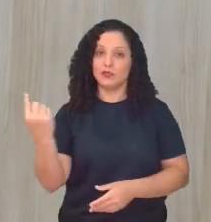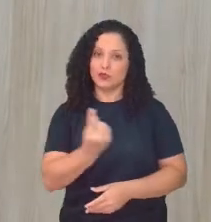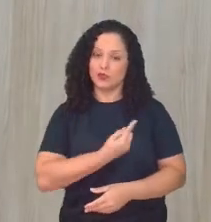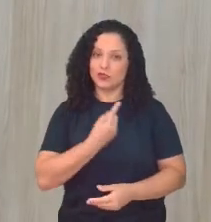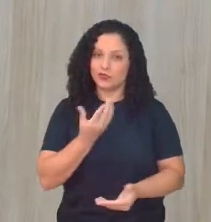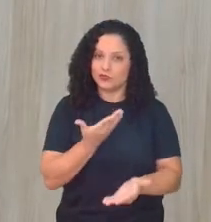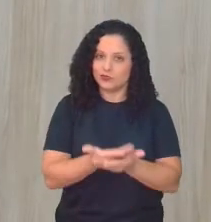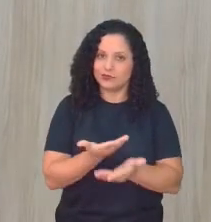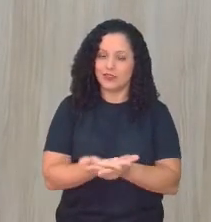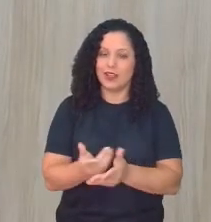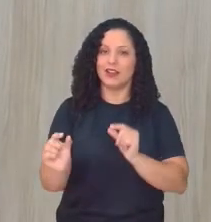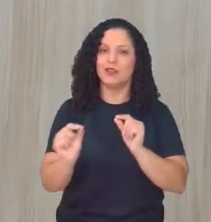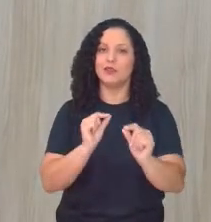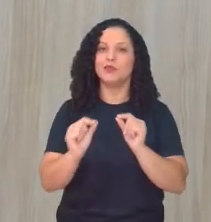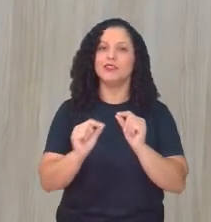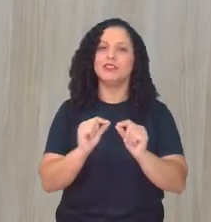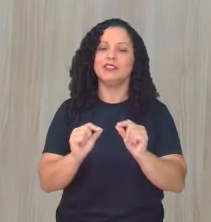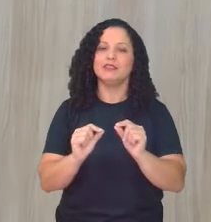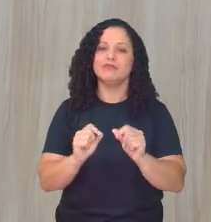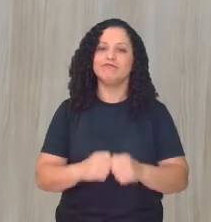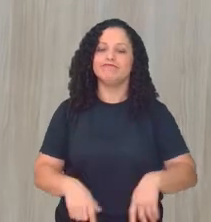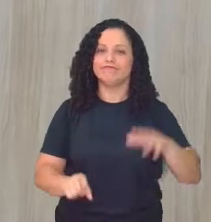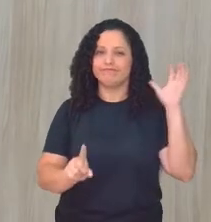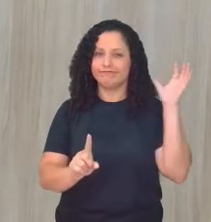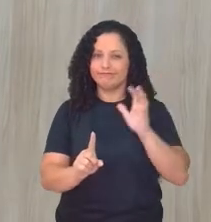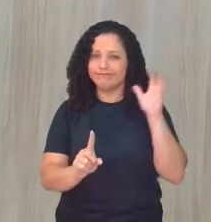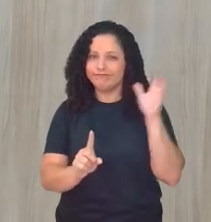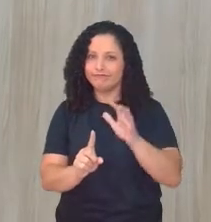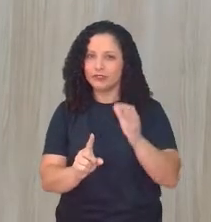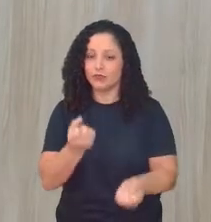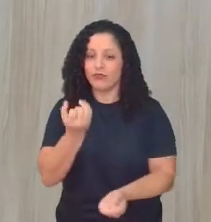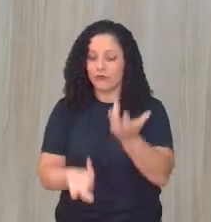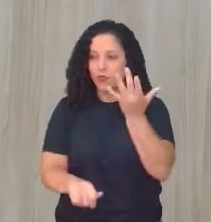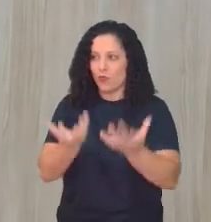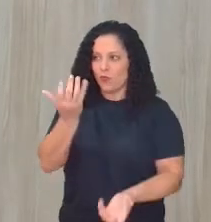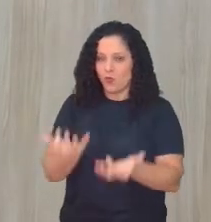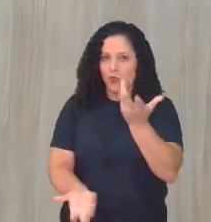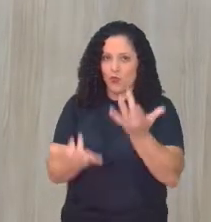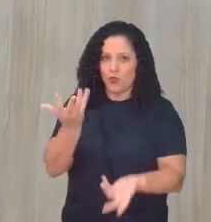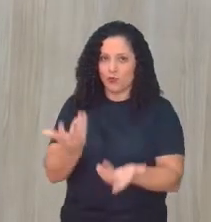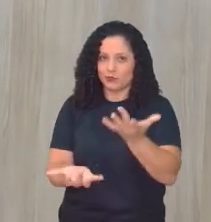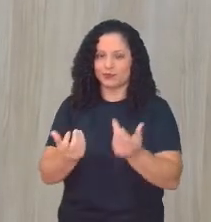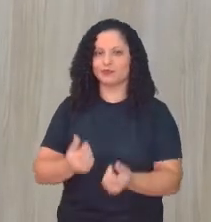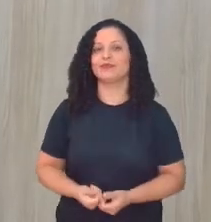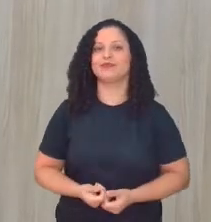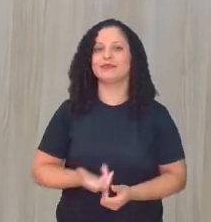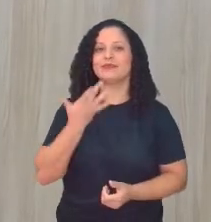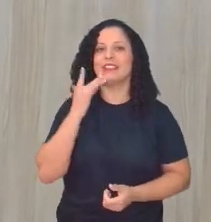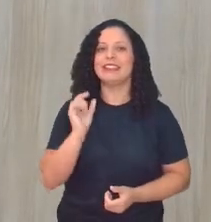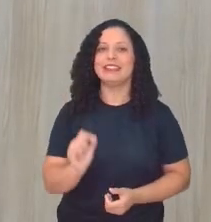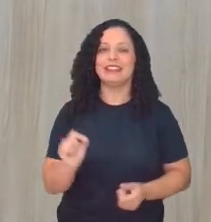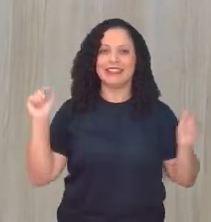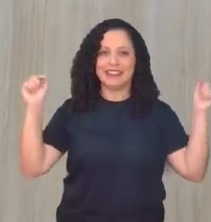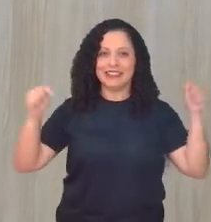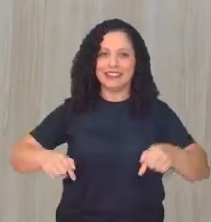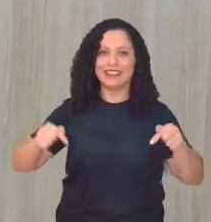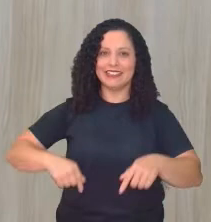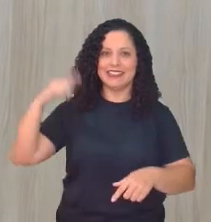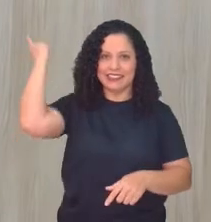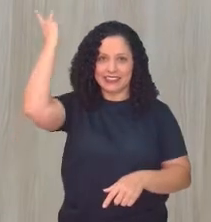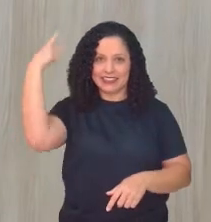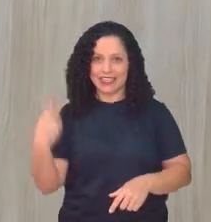impactos, que são justamente os incêndios. Quem está aqui comigo é Kézia,